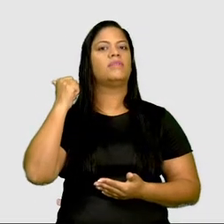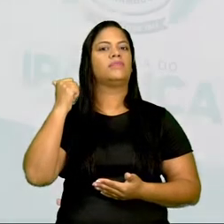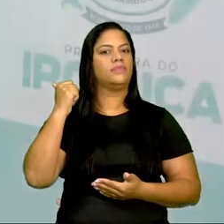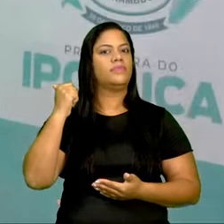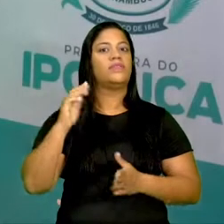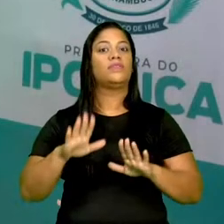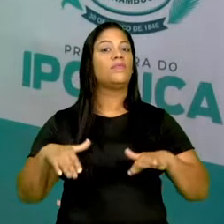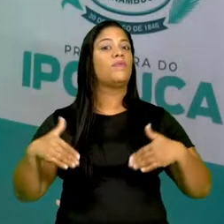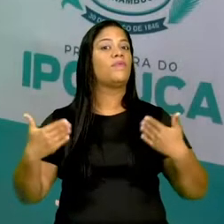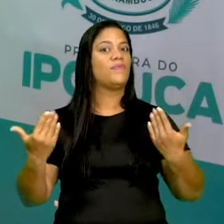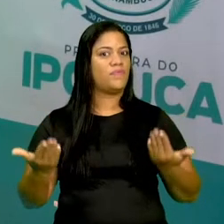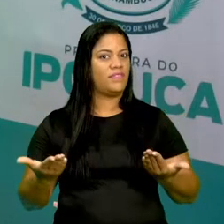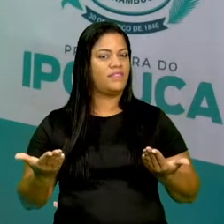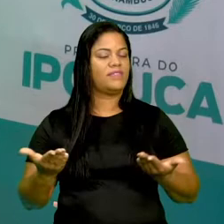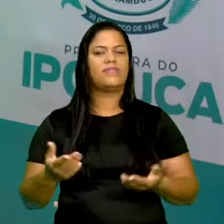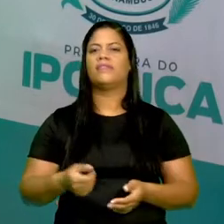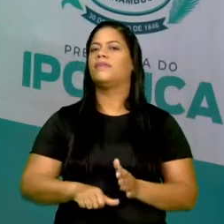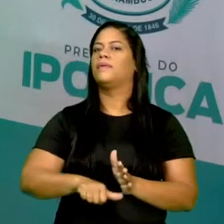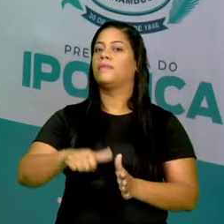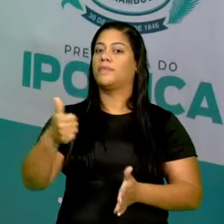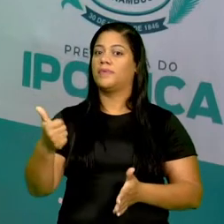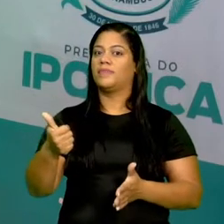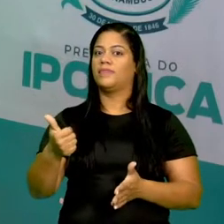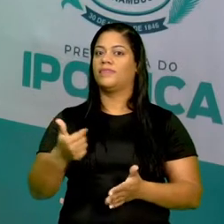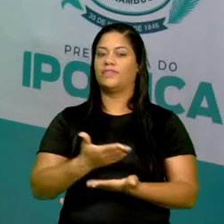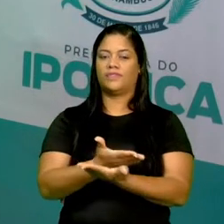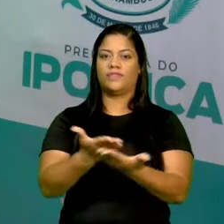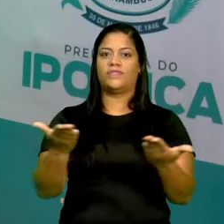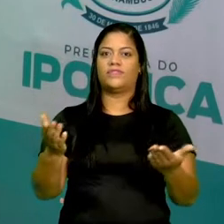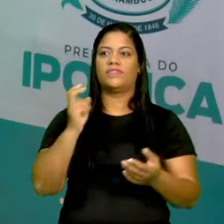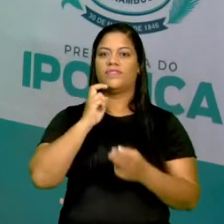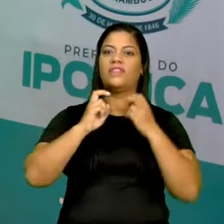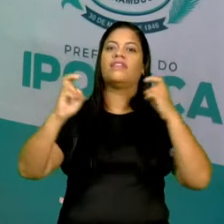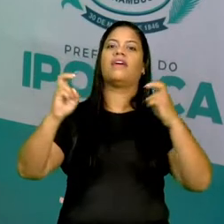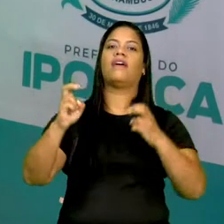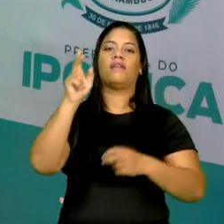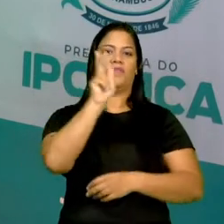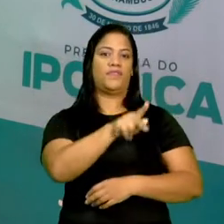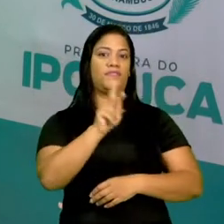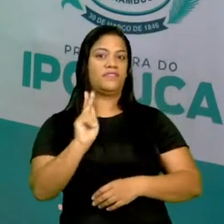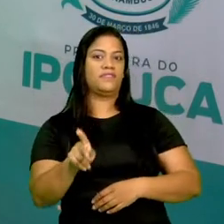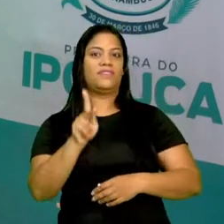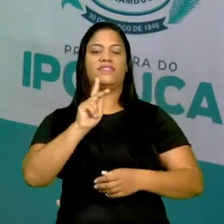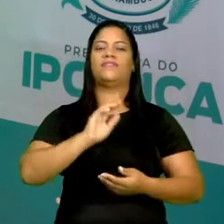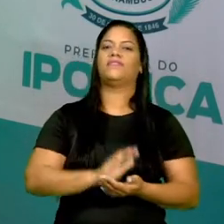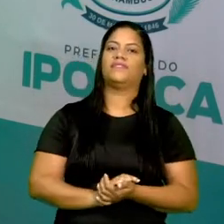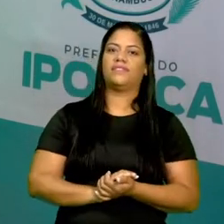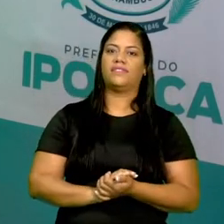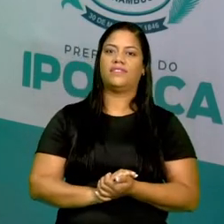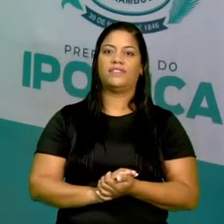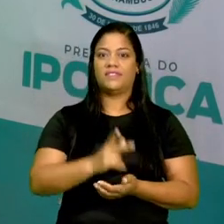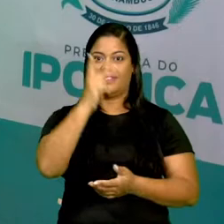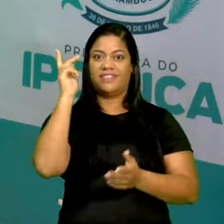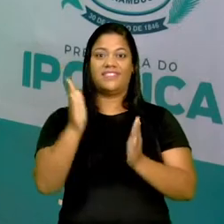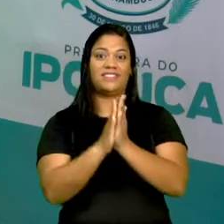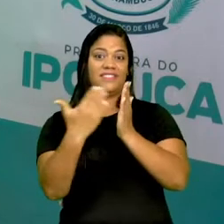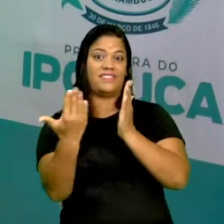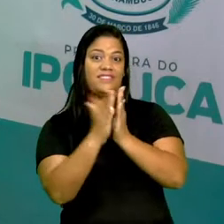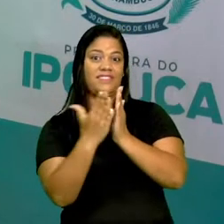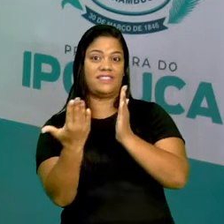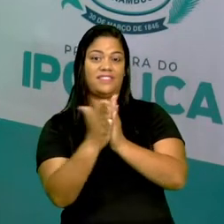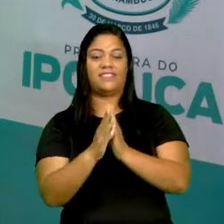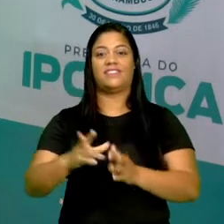muito bem quais são. Primeiro, vocês vão gritar lá, professora, porteiro,